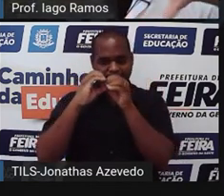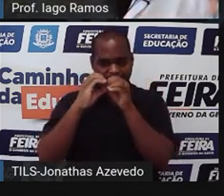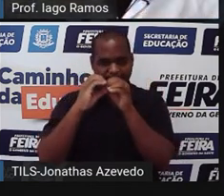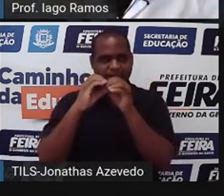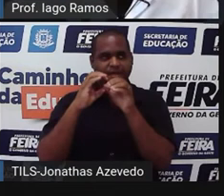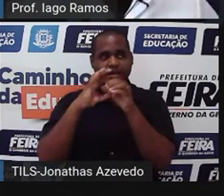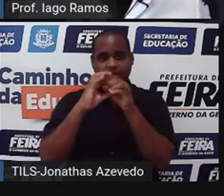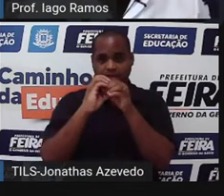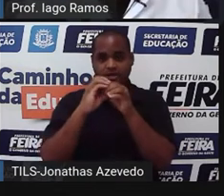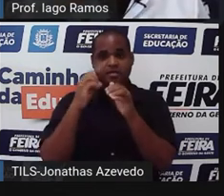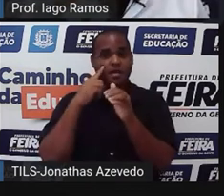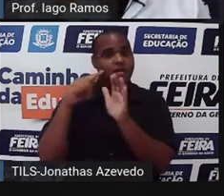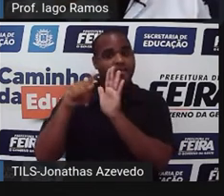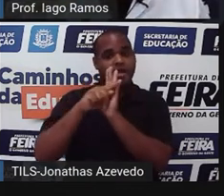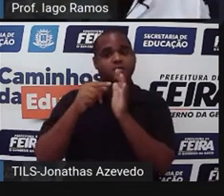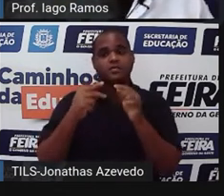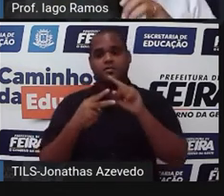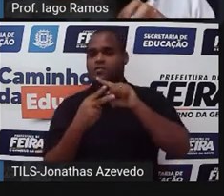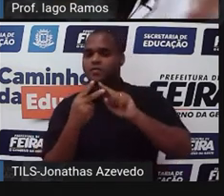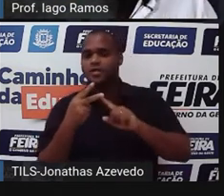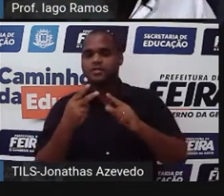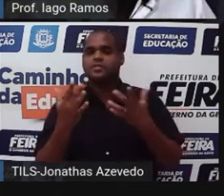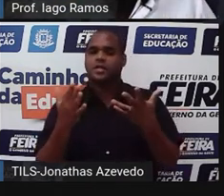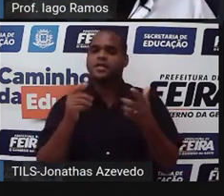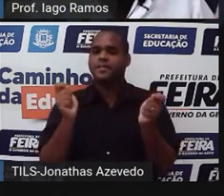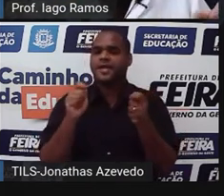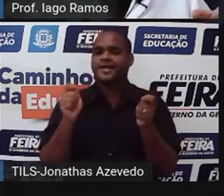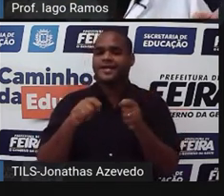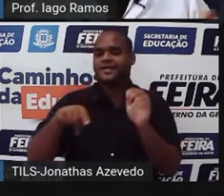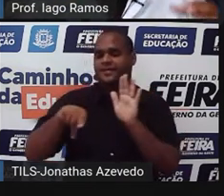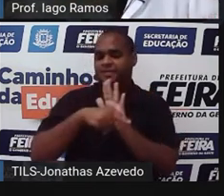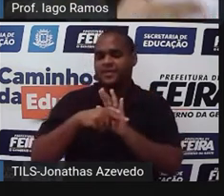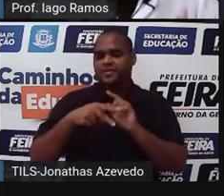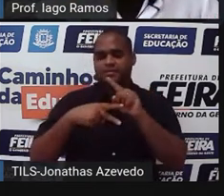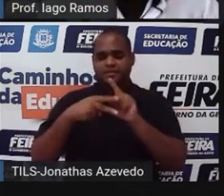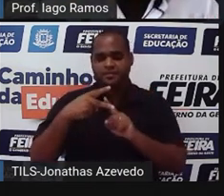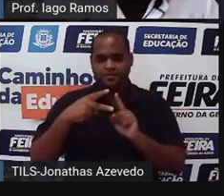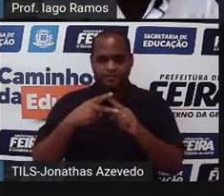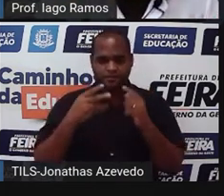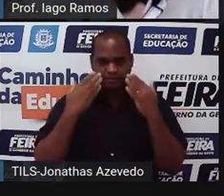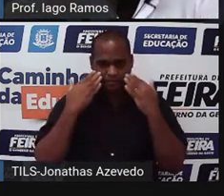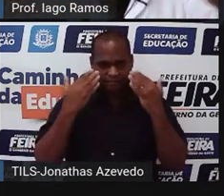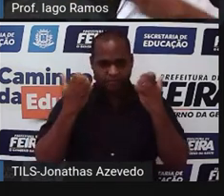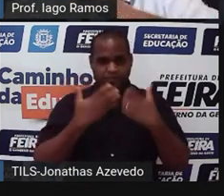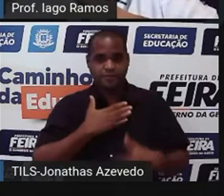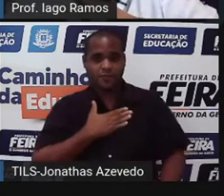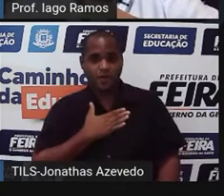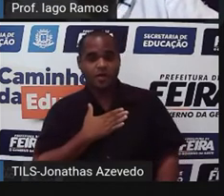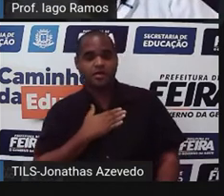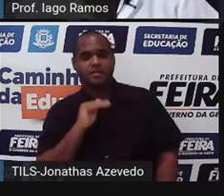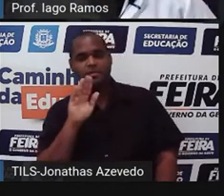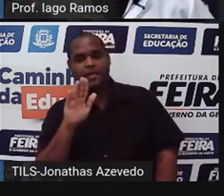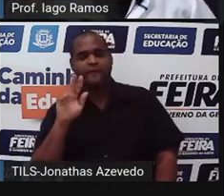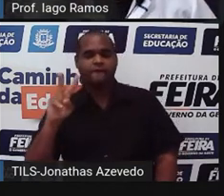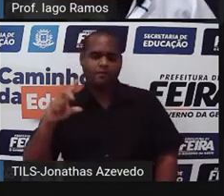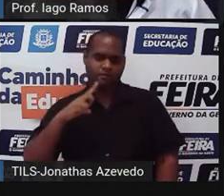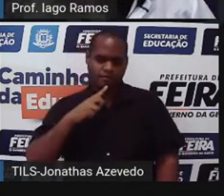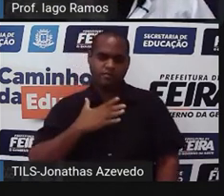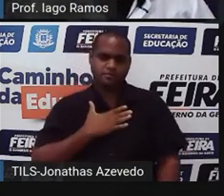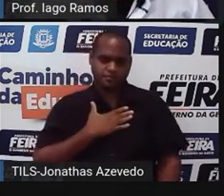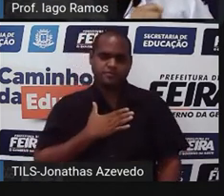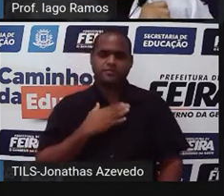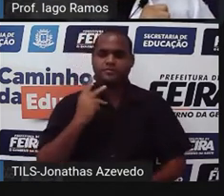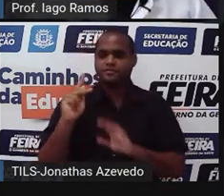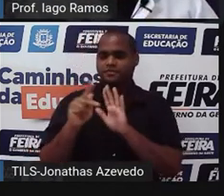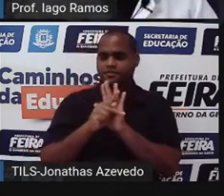pertence aos dois. Porque pertencendo aos dois, né? Vai gostar do basquete e vai gostar do vôlei. E aquela parte,